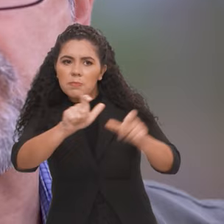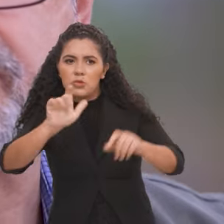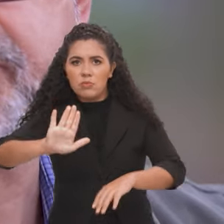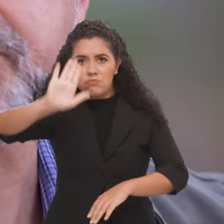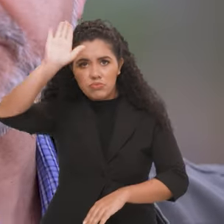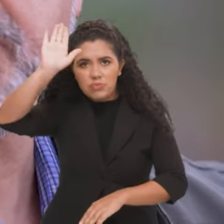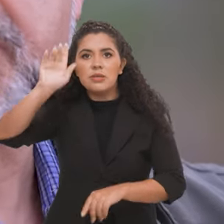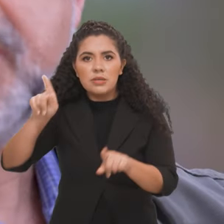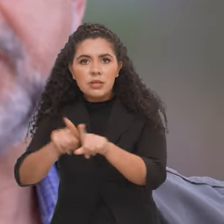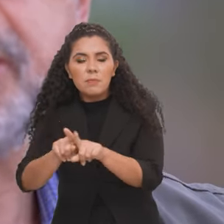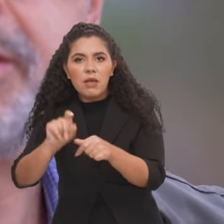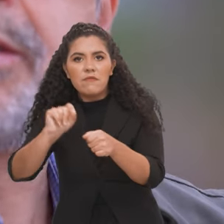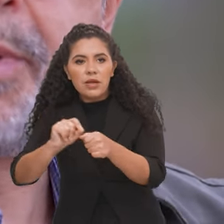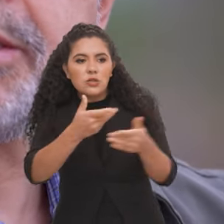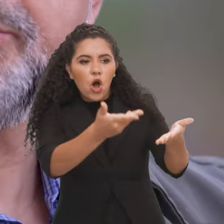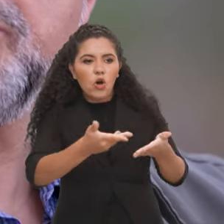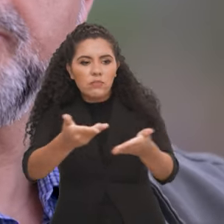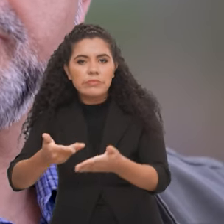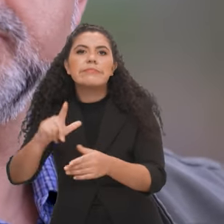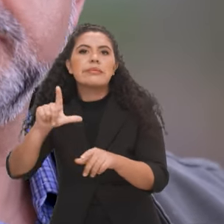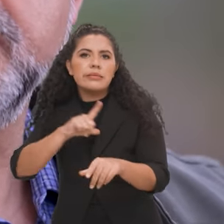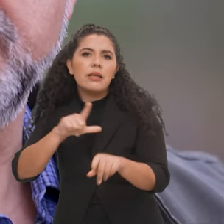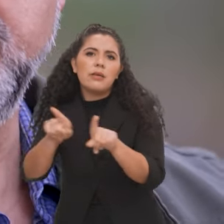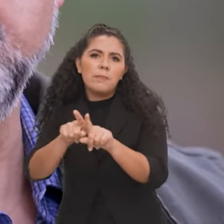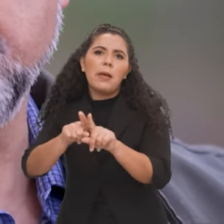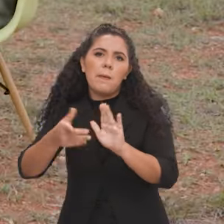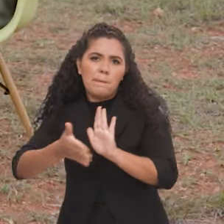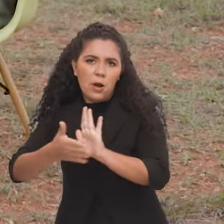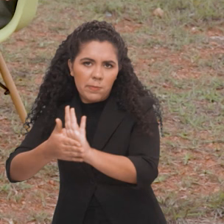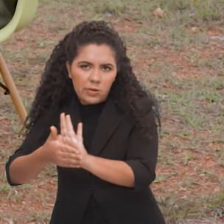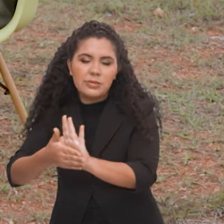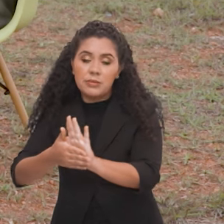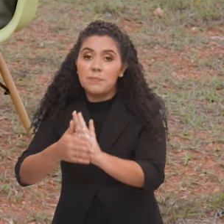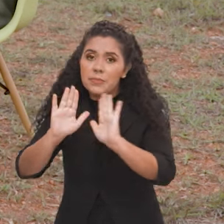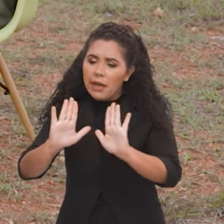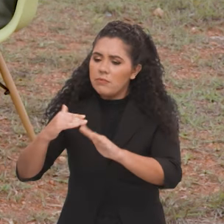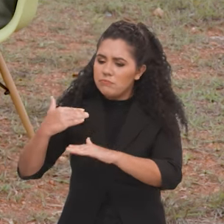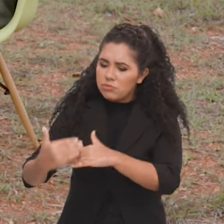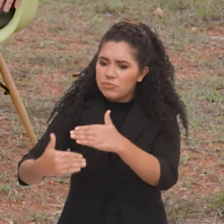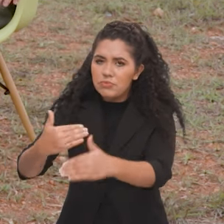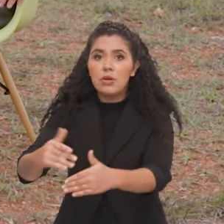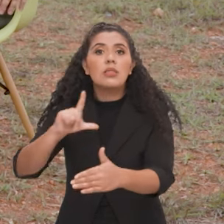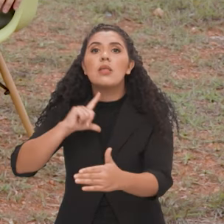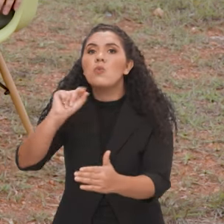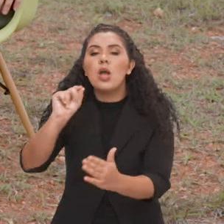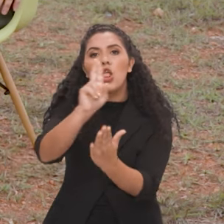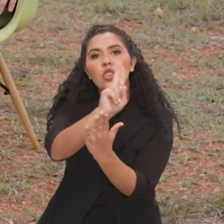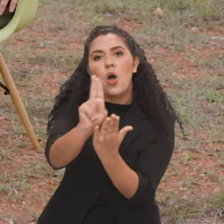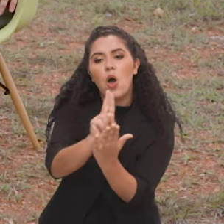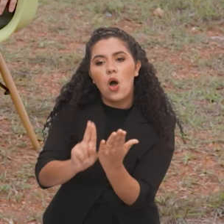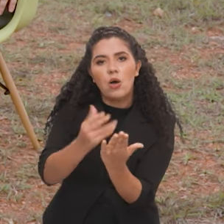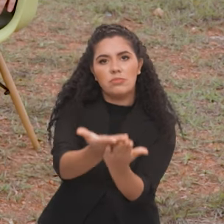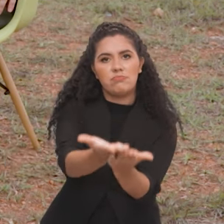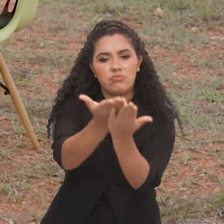ele fez até o convite e também recebeu propostas. E, nesse processo, como você disse, se chegou uma lista tríplice. E eu